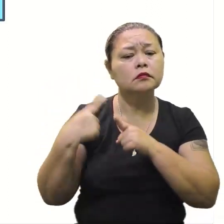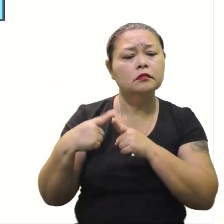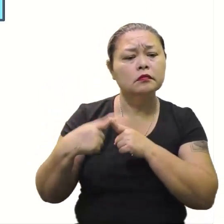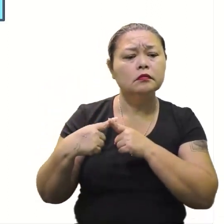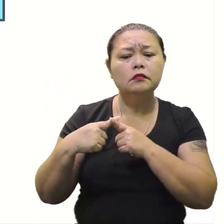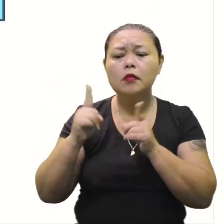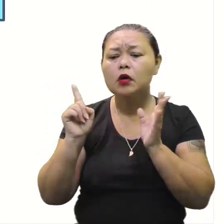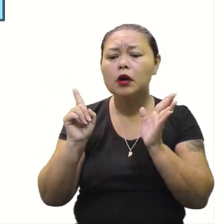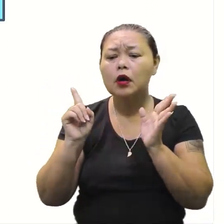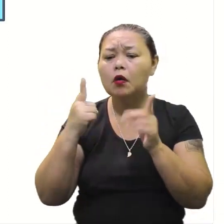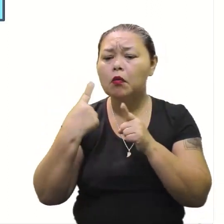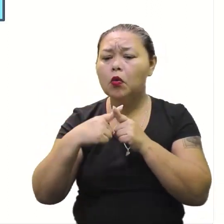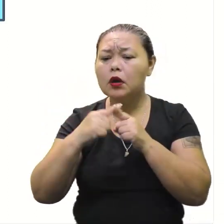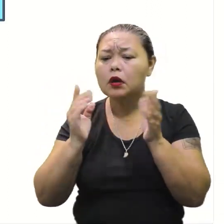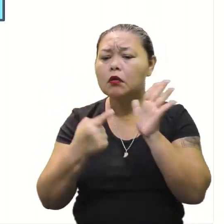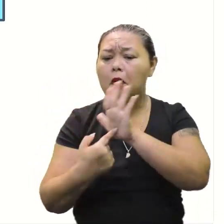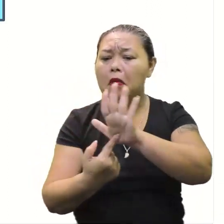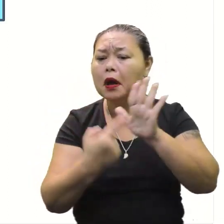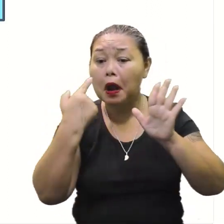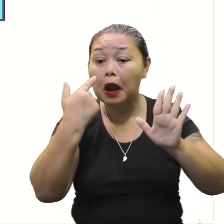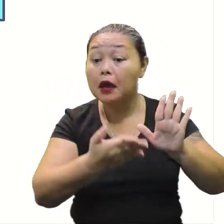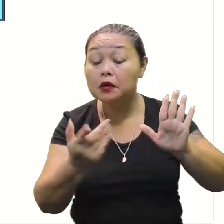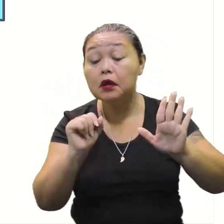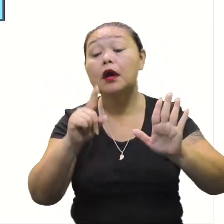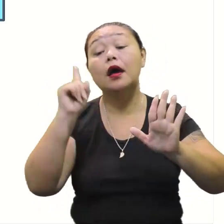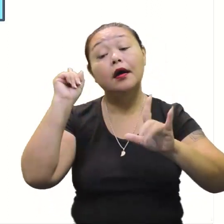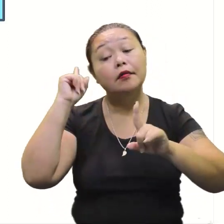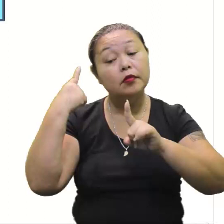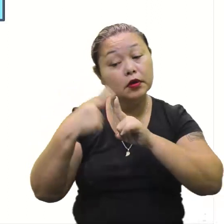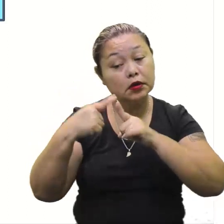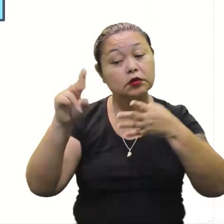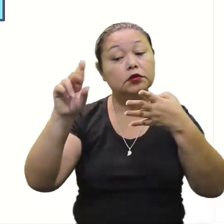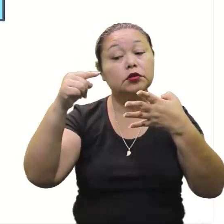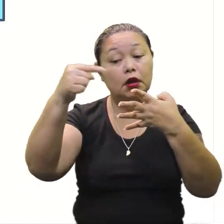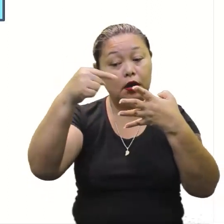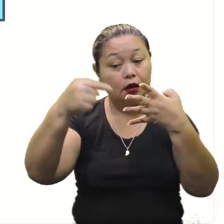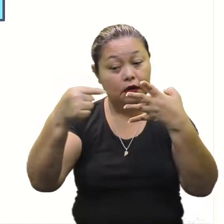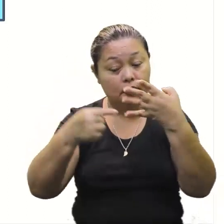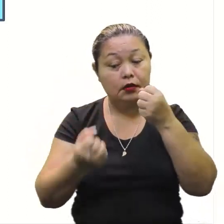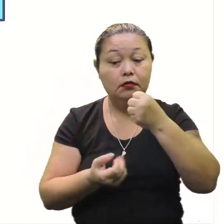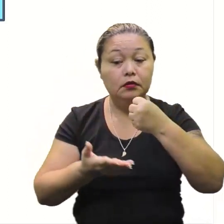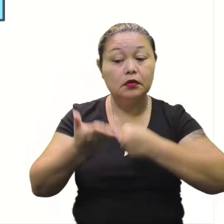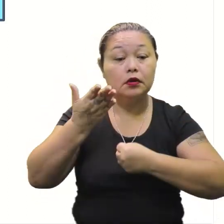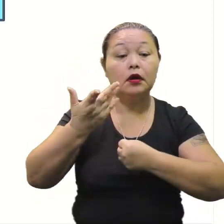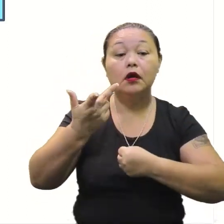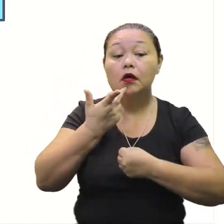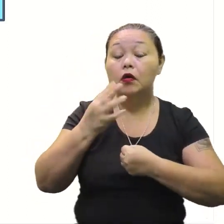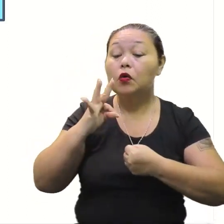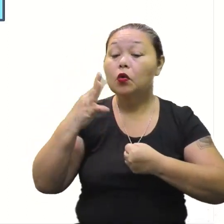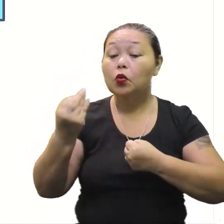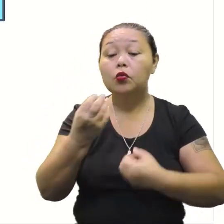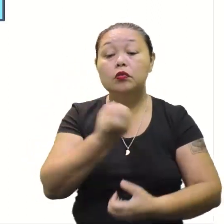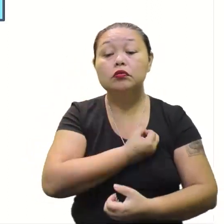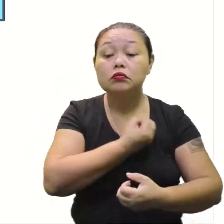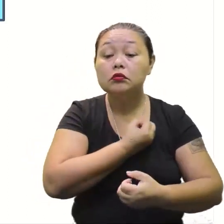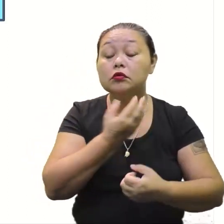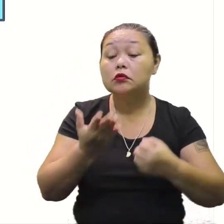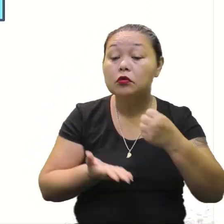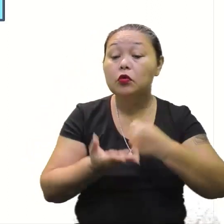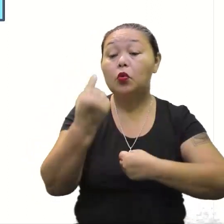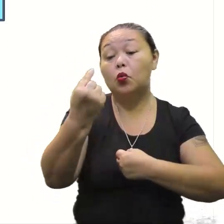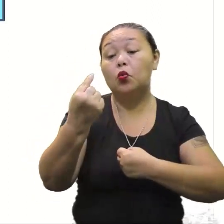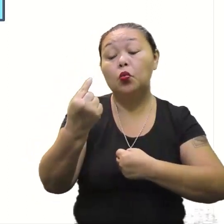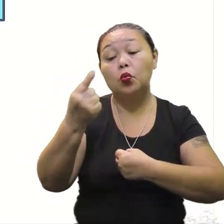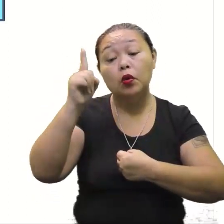professor? Aqui não aparece, é como se fosse um. Porque nós trabalhamos nas propriedades da potência. Que todo o número elevado ao expoente